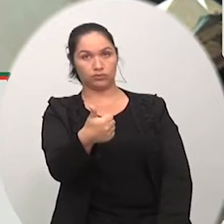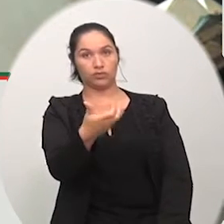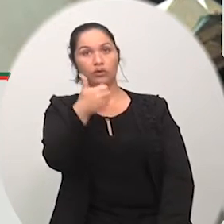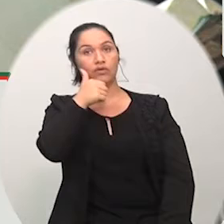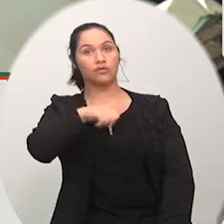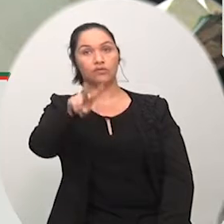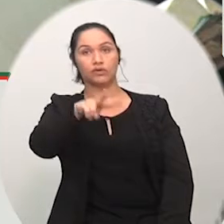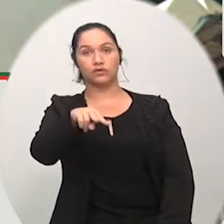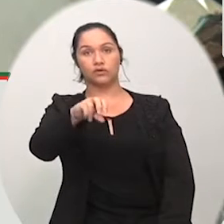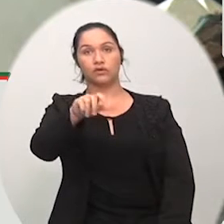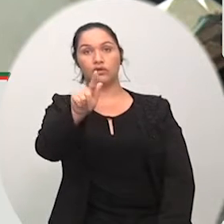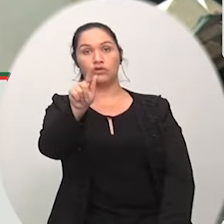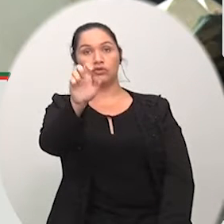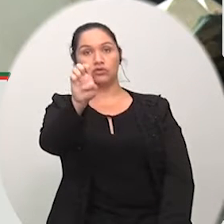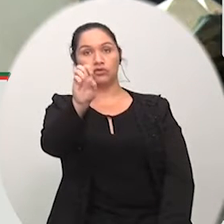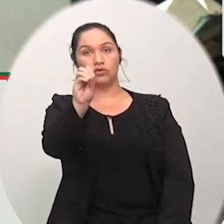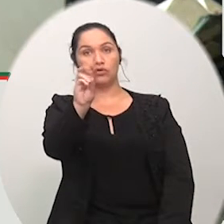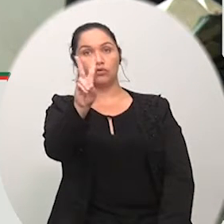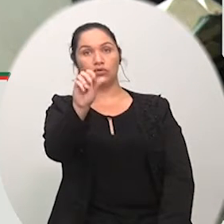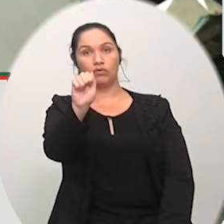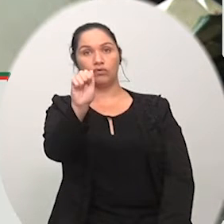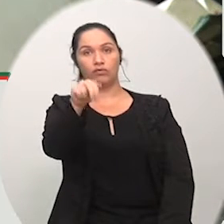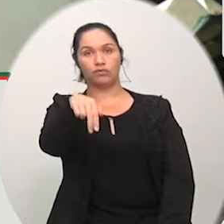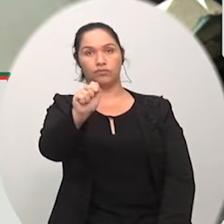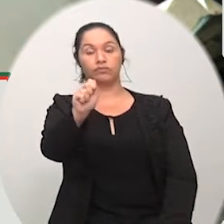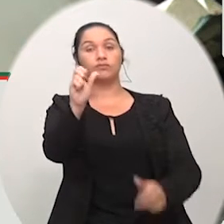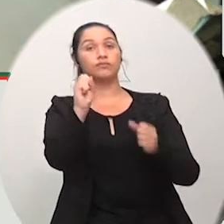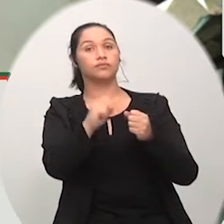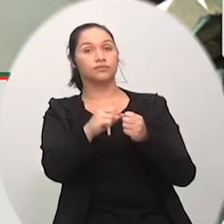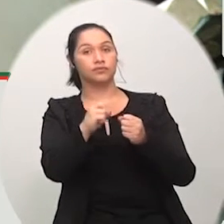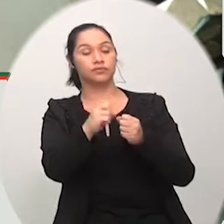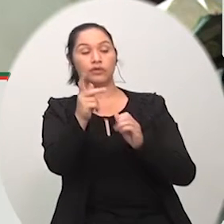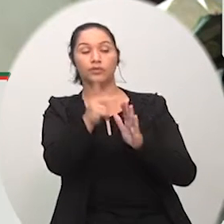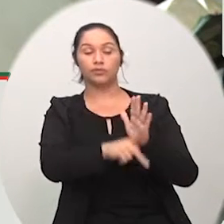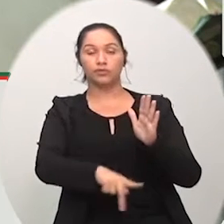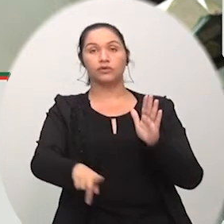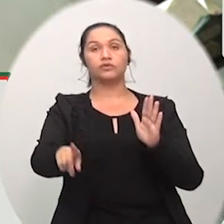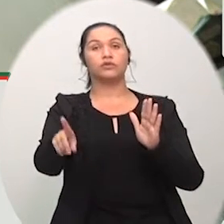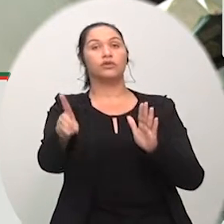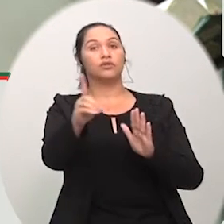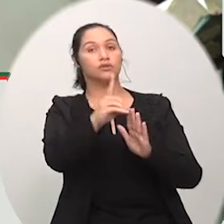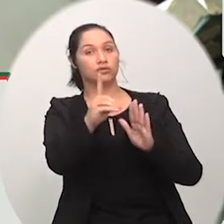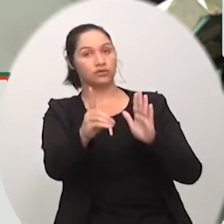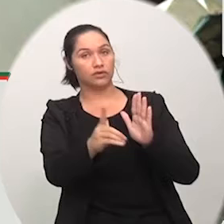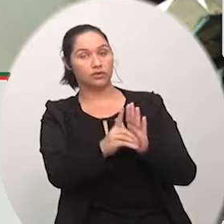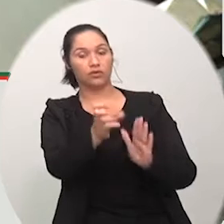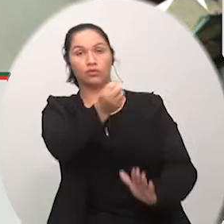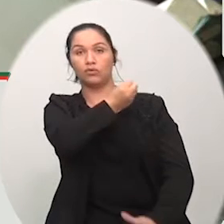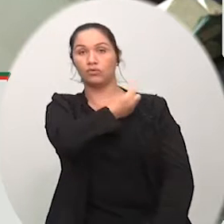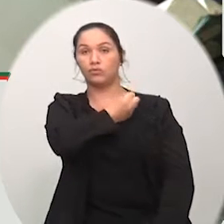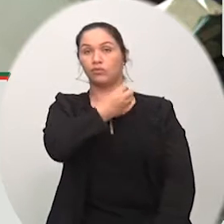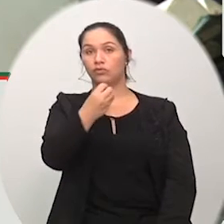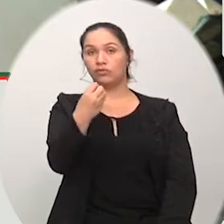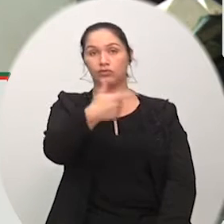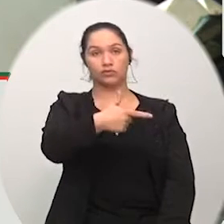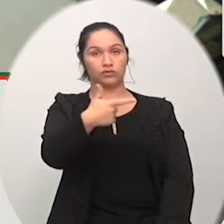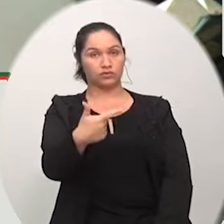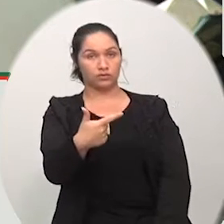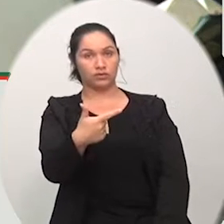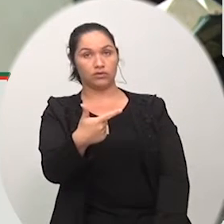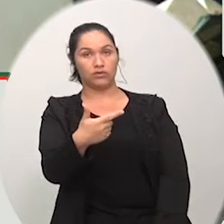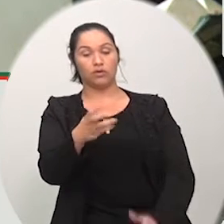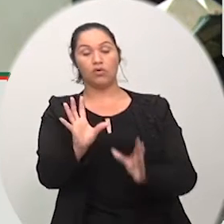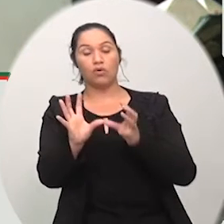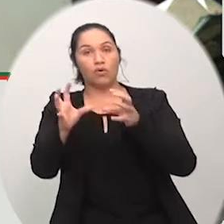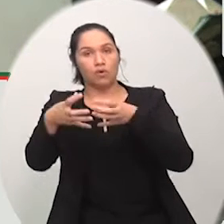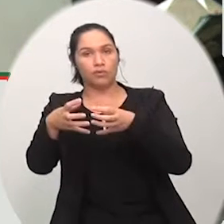autoria da vereadora Giovana Zanetti. Projeto de decreto legislativo PDL 022, barra 18, de autoria